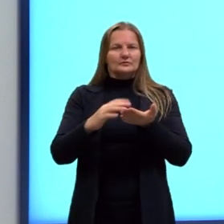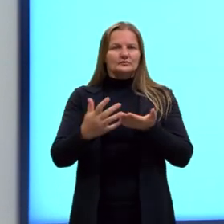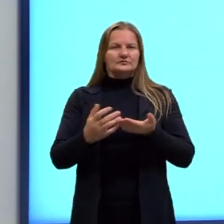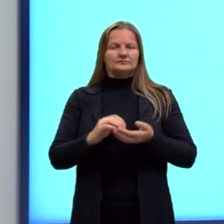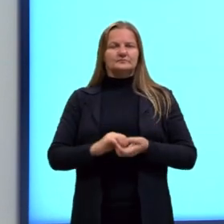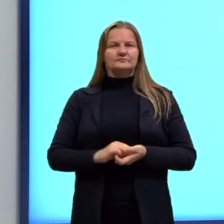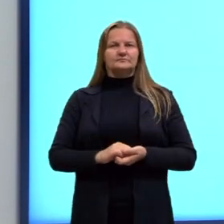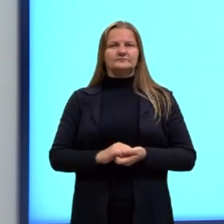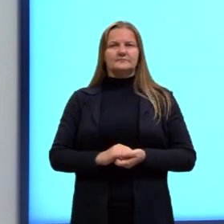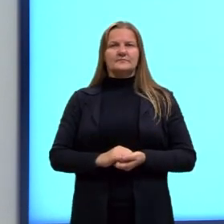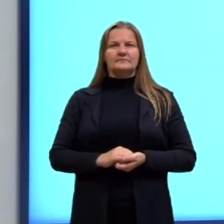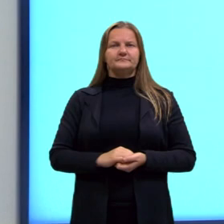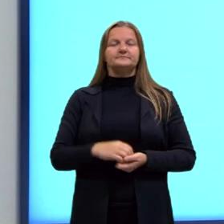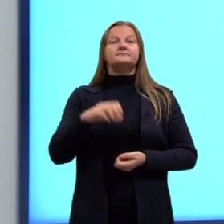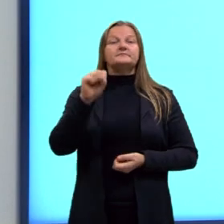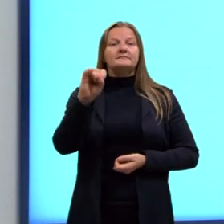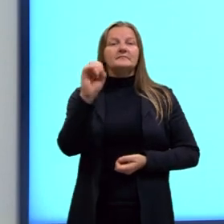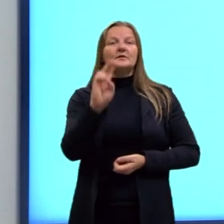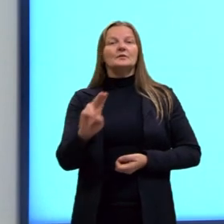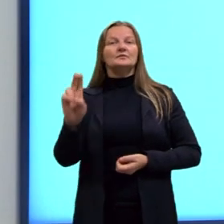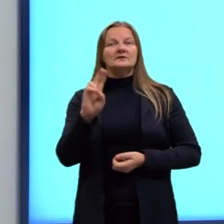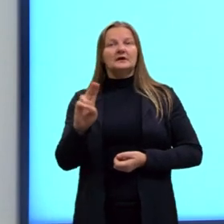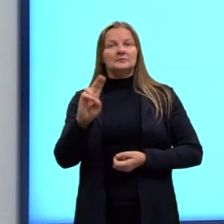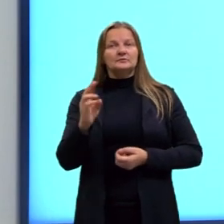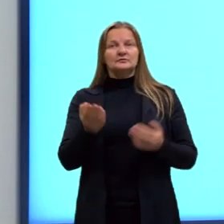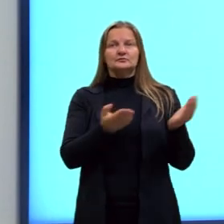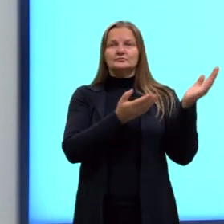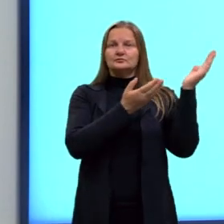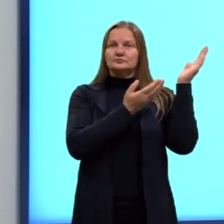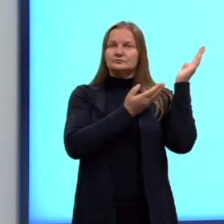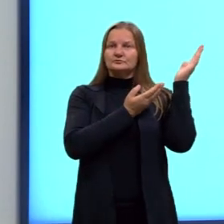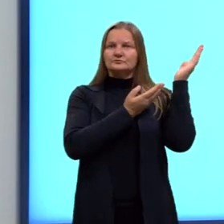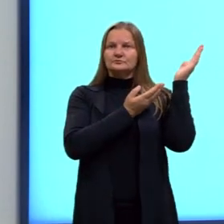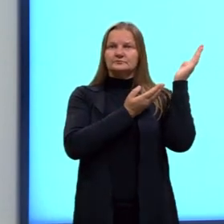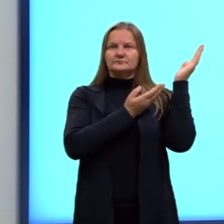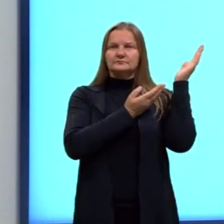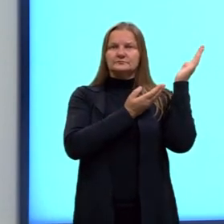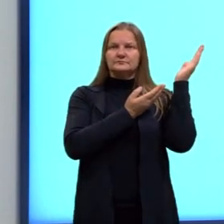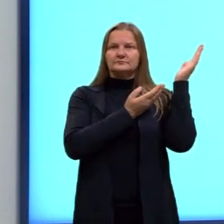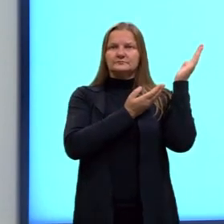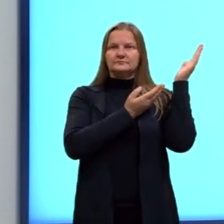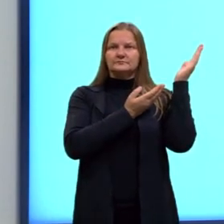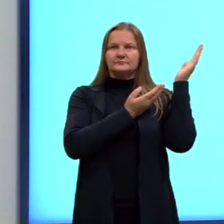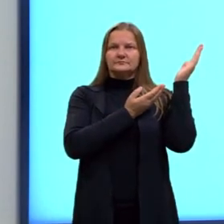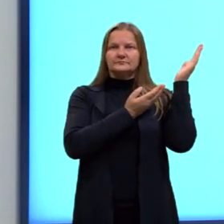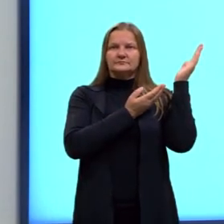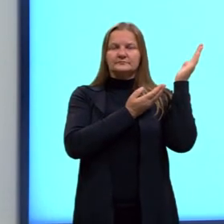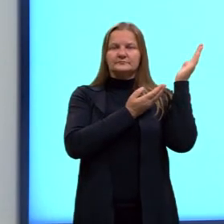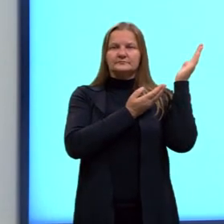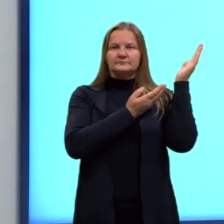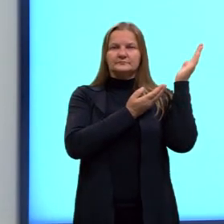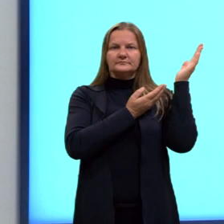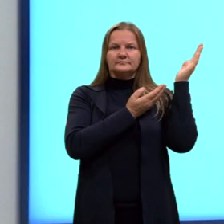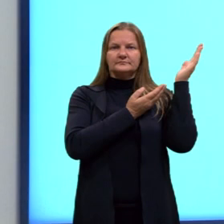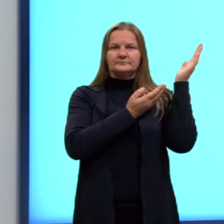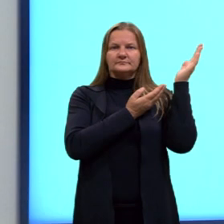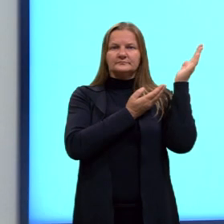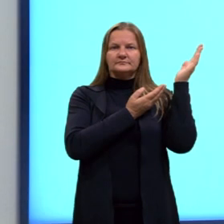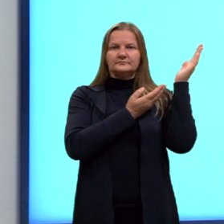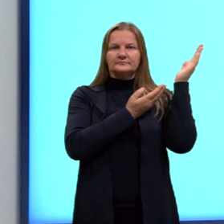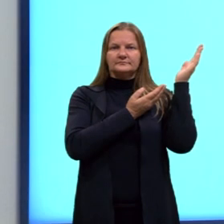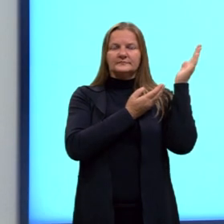Então, se a gente usar, pegar essa fórmula aqui e ver, temos